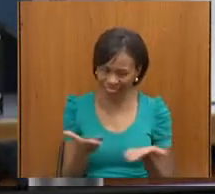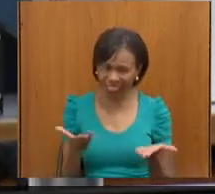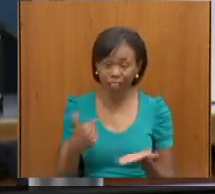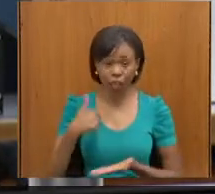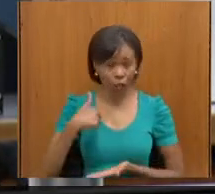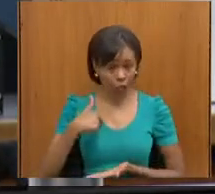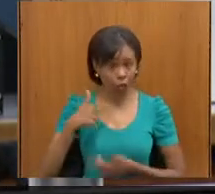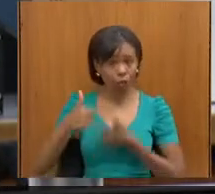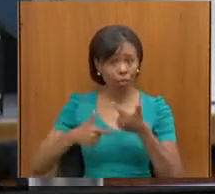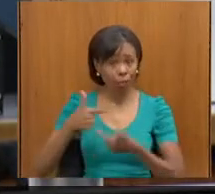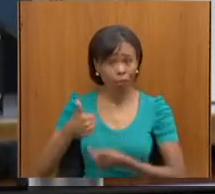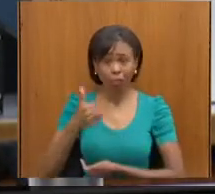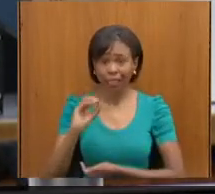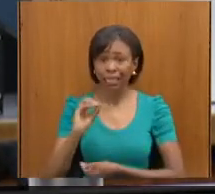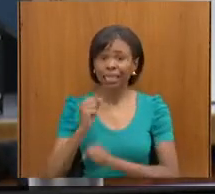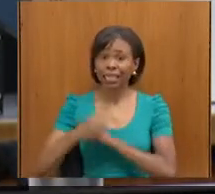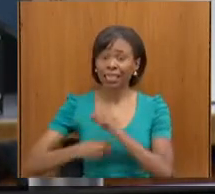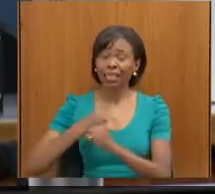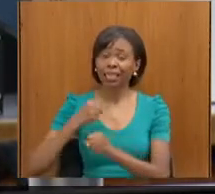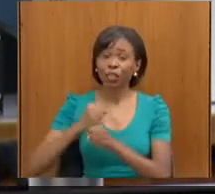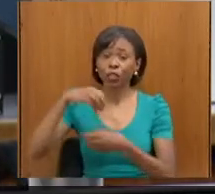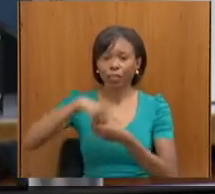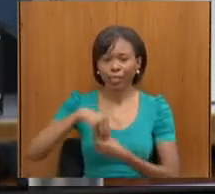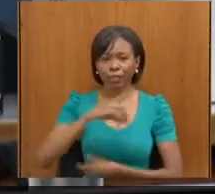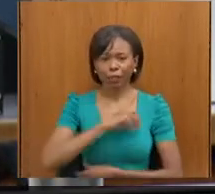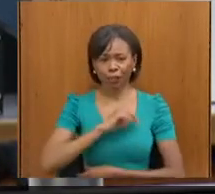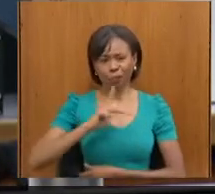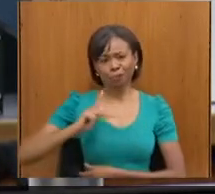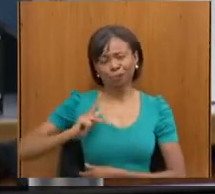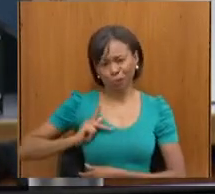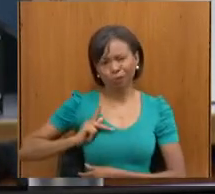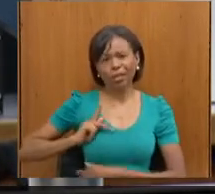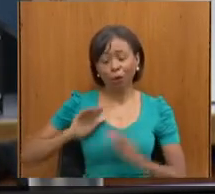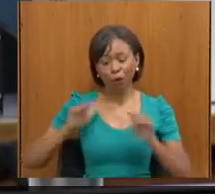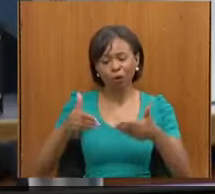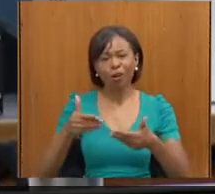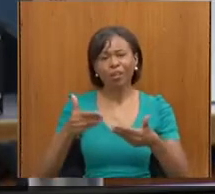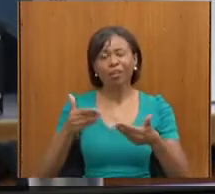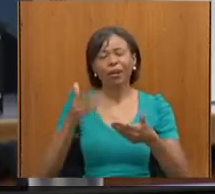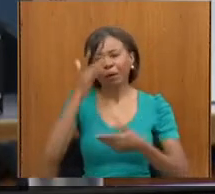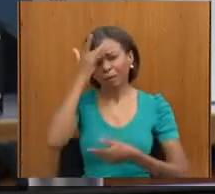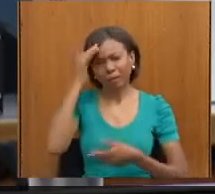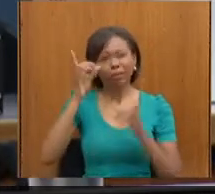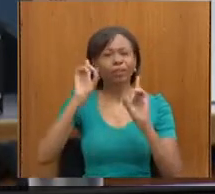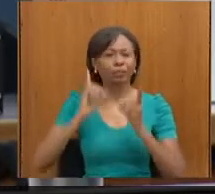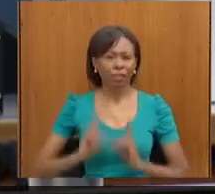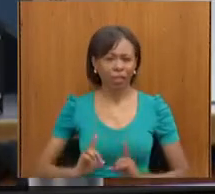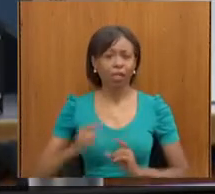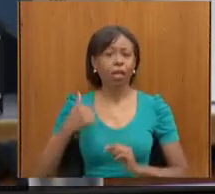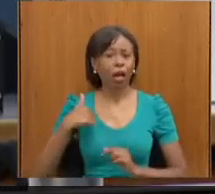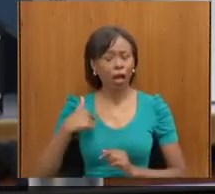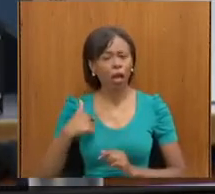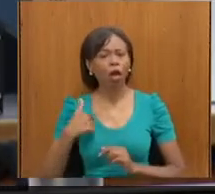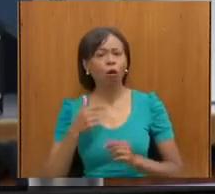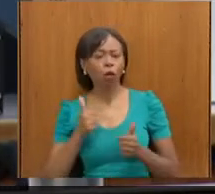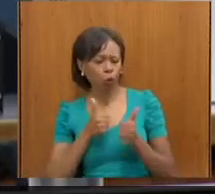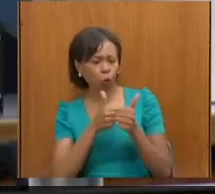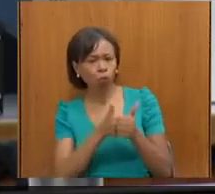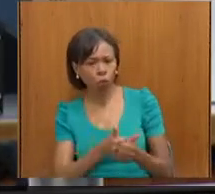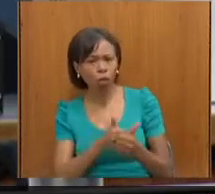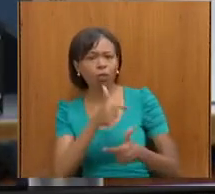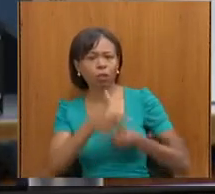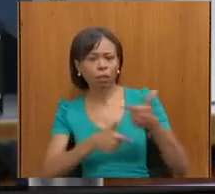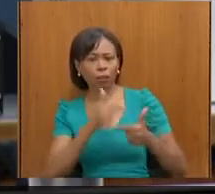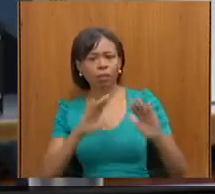pessoa com deficiência há 10 anos, na Defensoria, e tenho acompanhado os trabalhos da Assembleia e dessa comissão